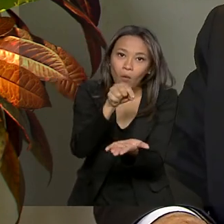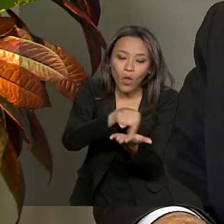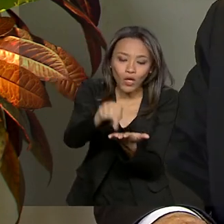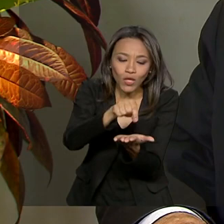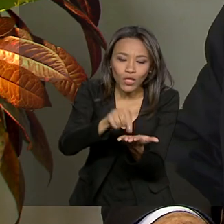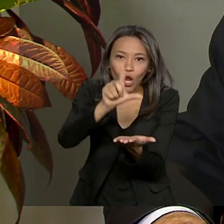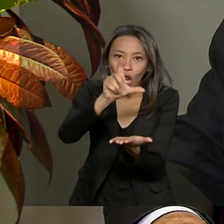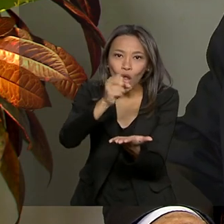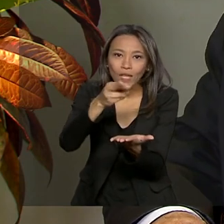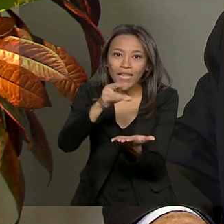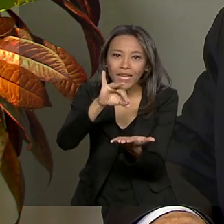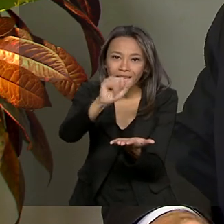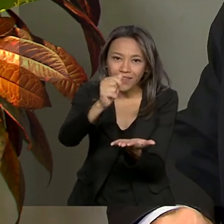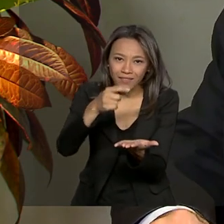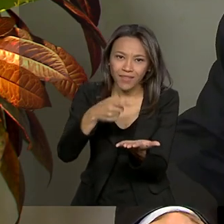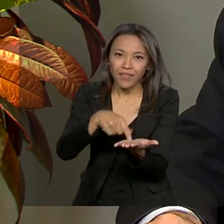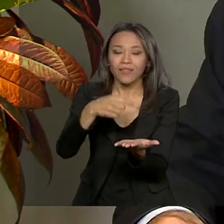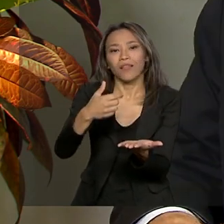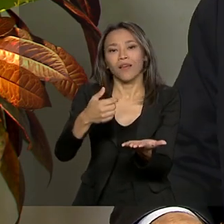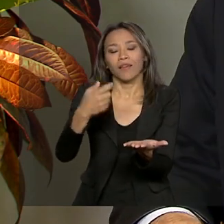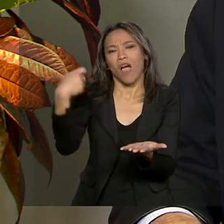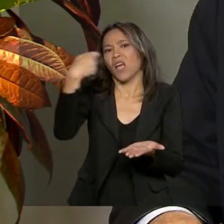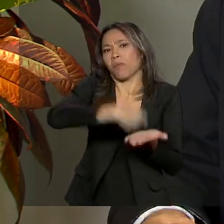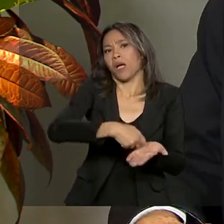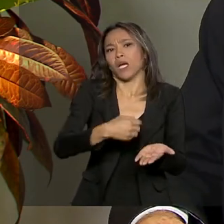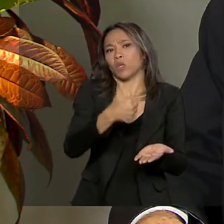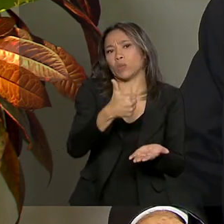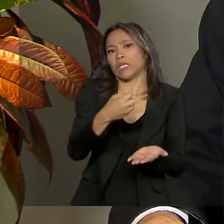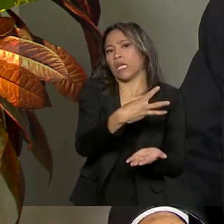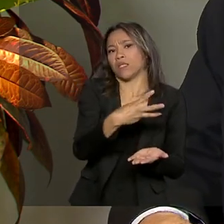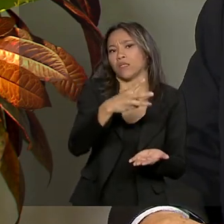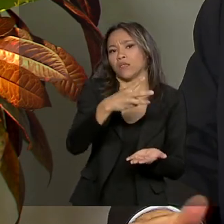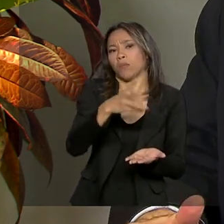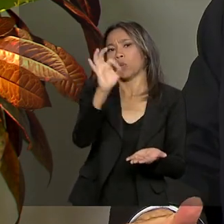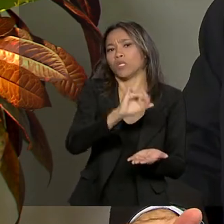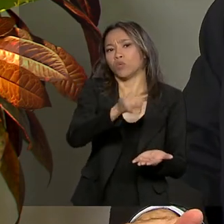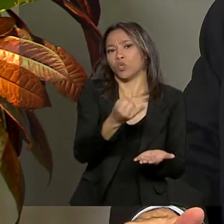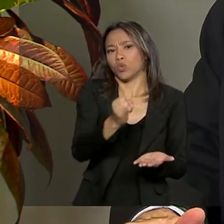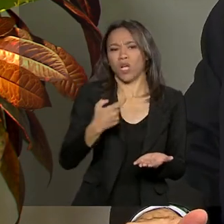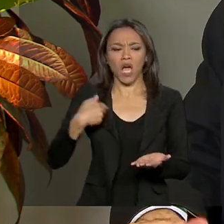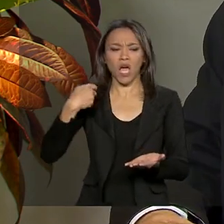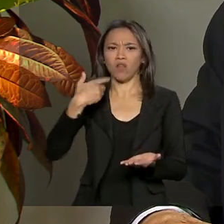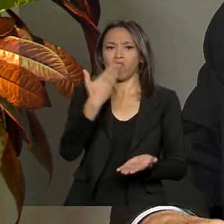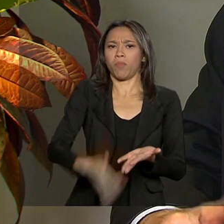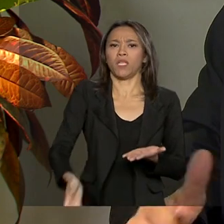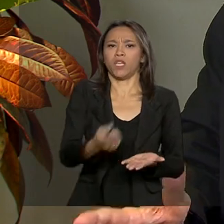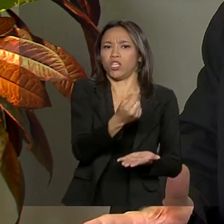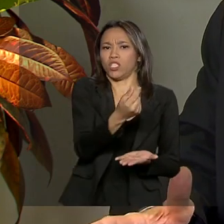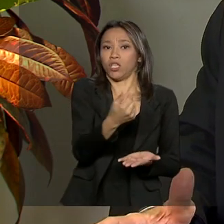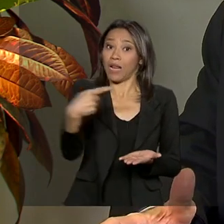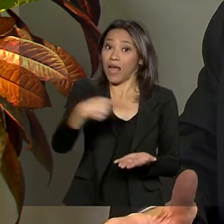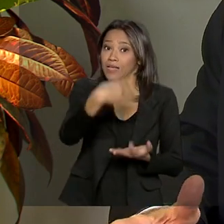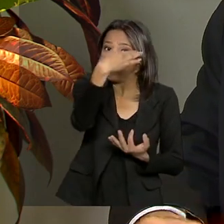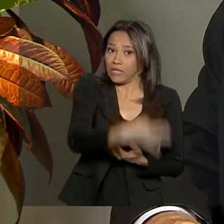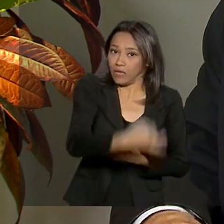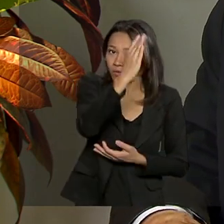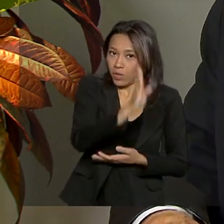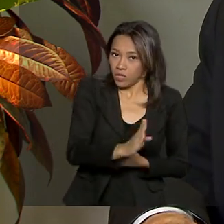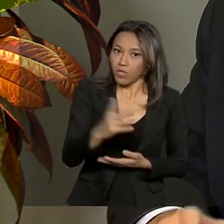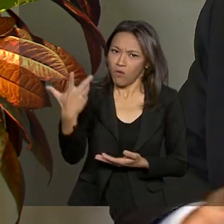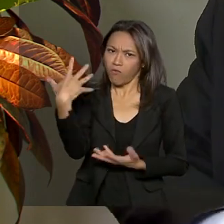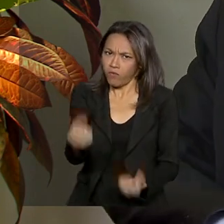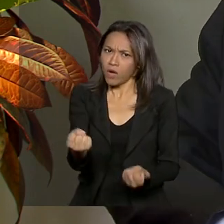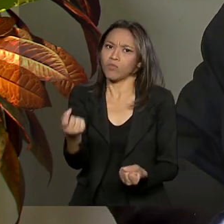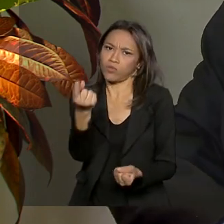vou botar no Brasil, porque o Brasil está pagando 13% de juros, eu não posso perder dinheiro lá. Lá é certo ganhar dinheiro. Então, vamos